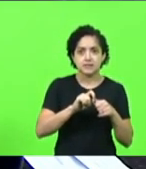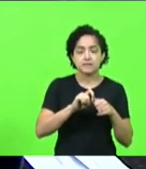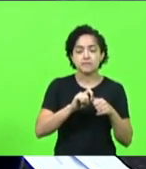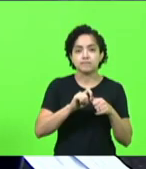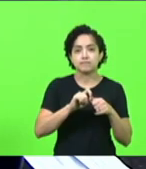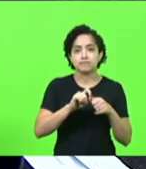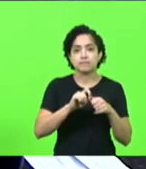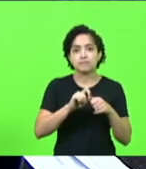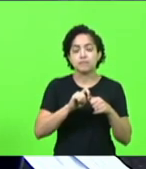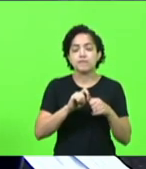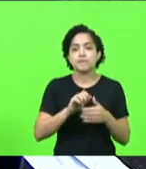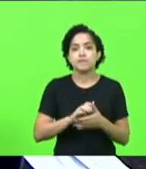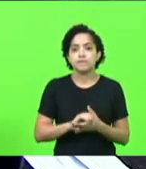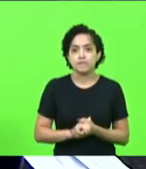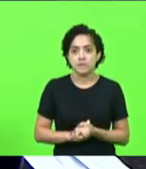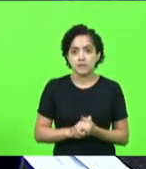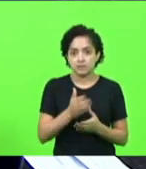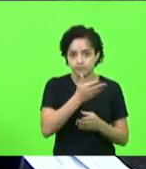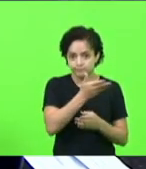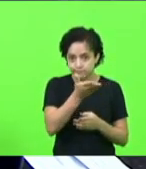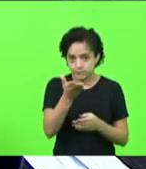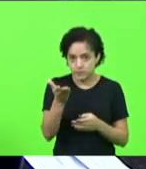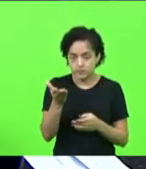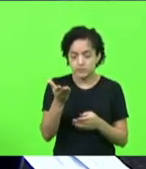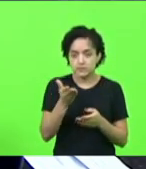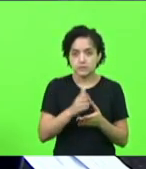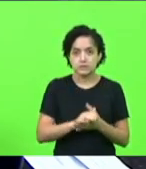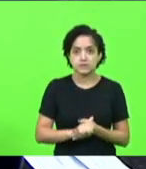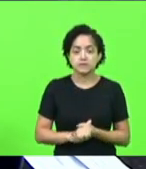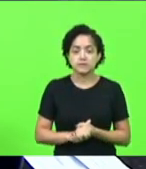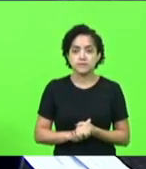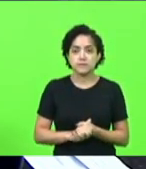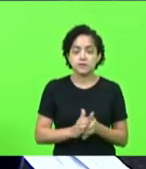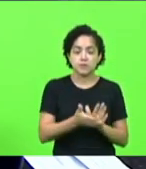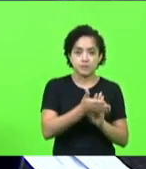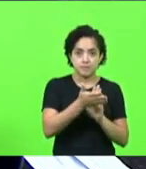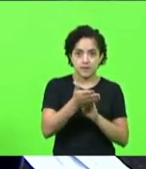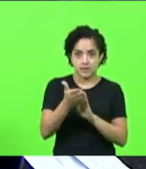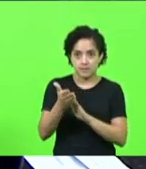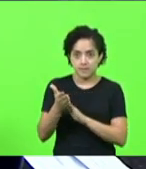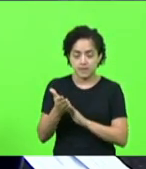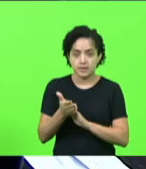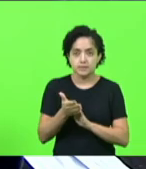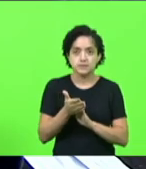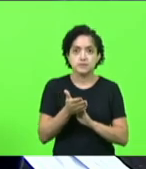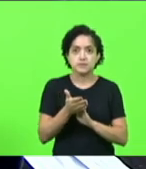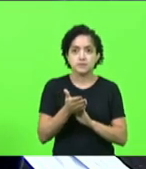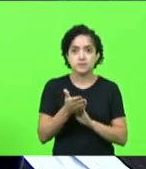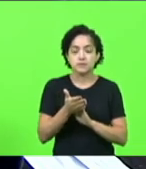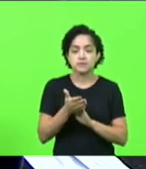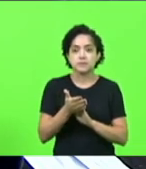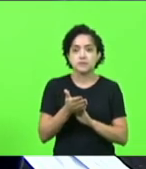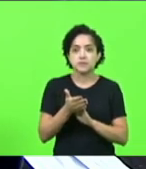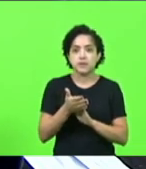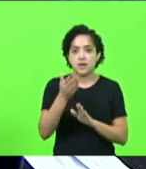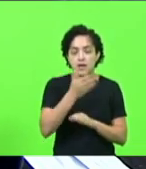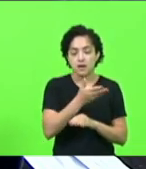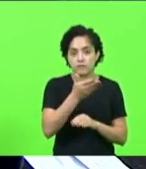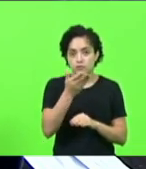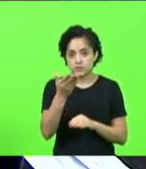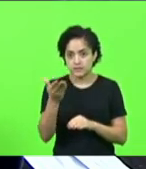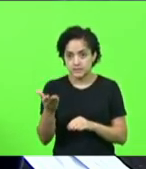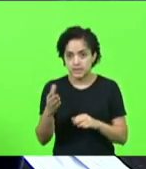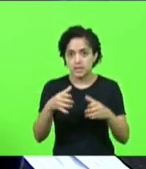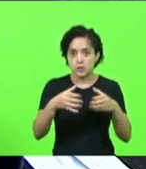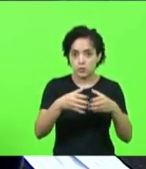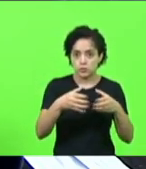que são vocês então parabéns seu Luiz a você a toda